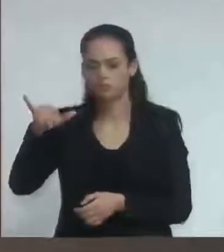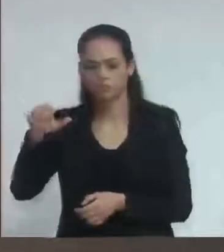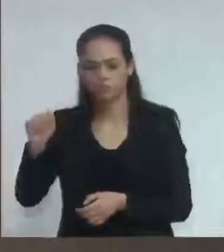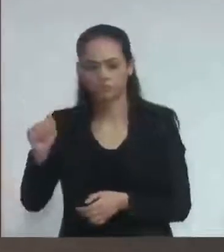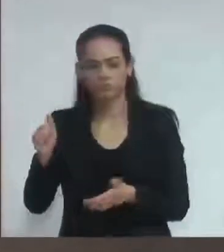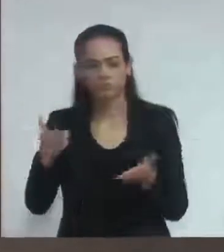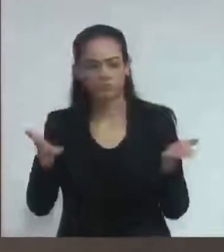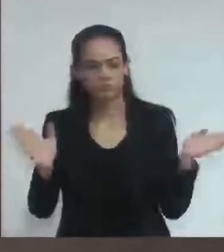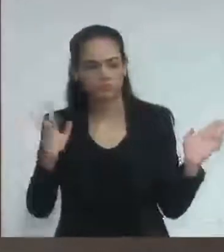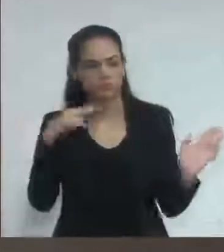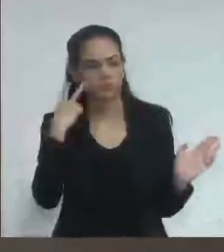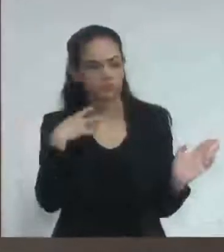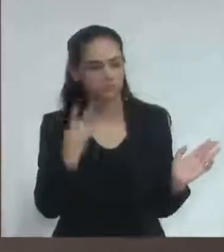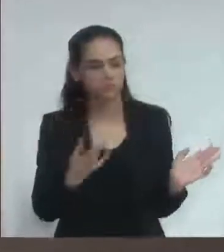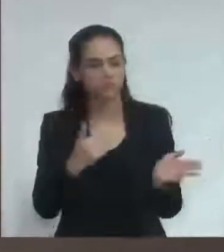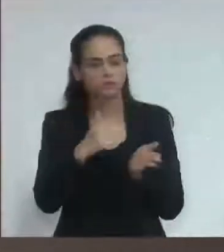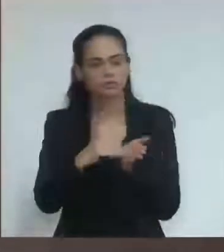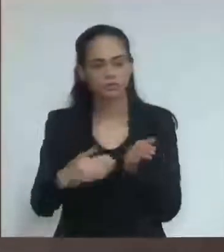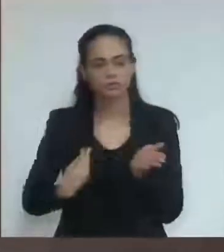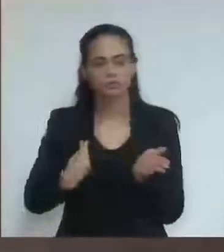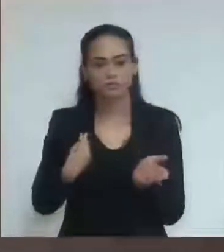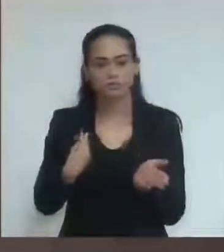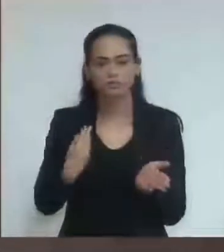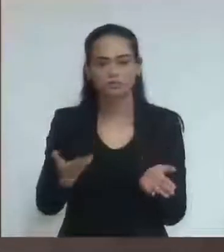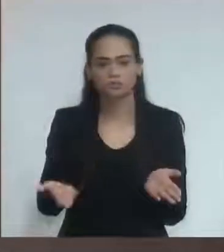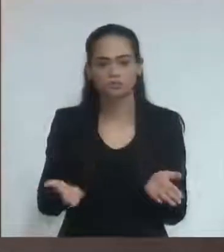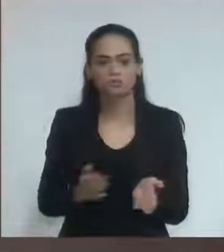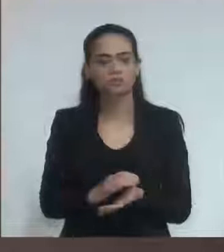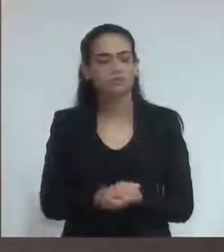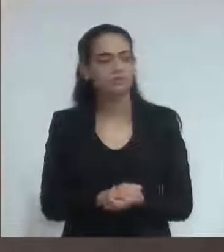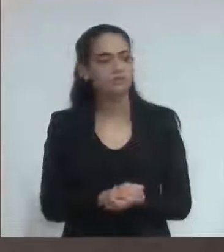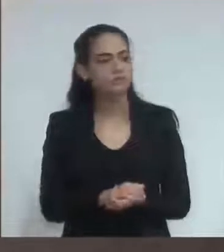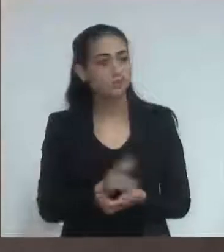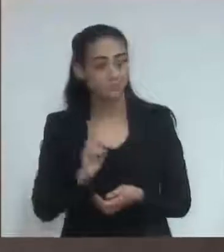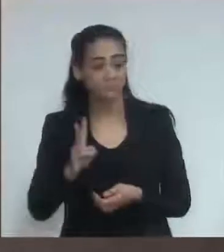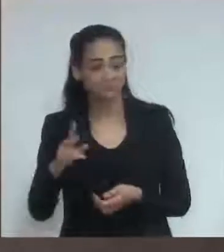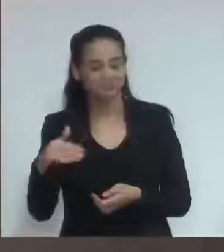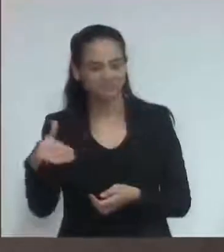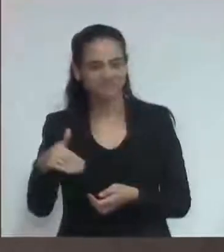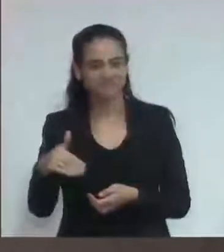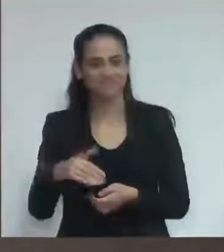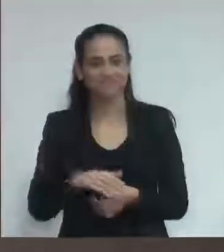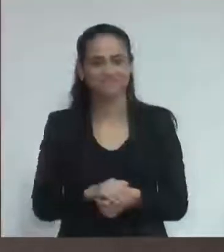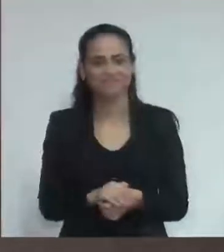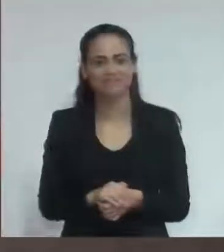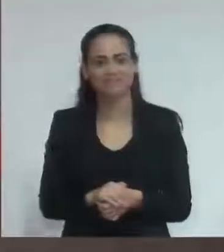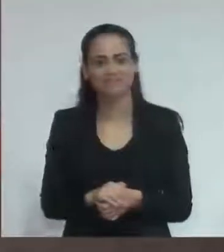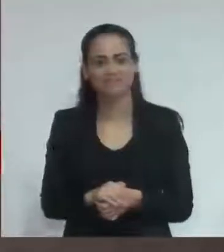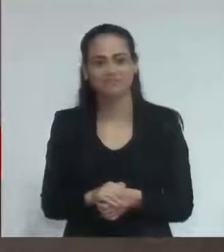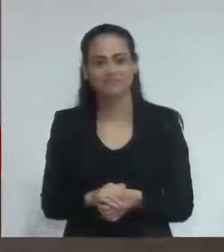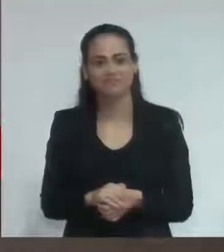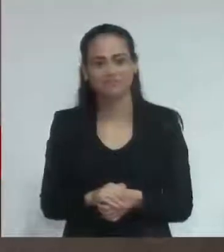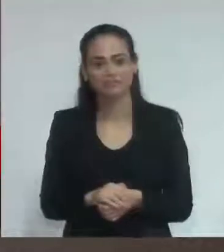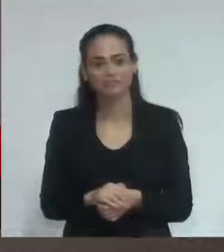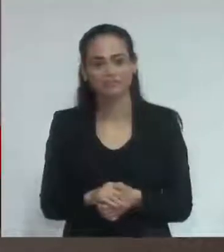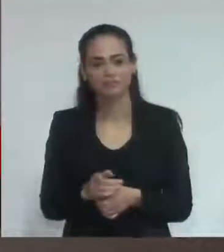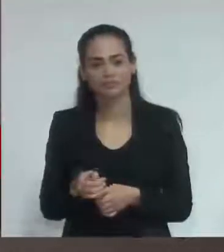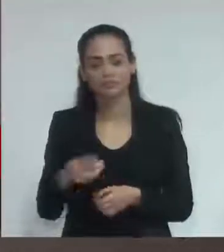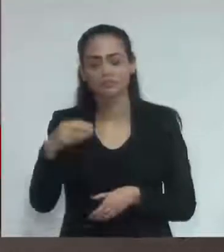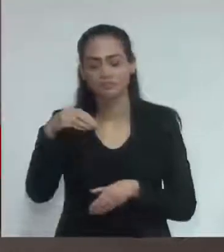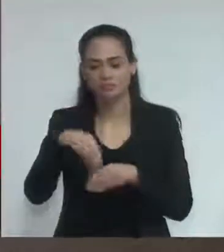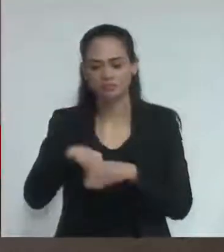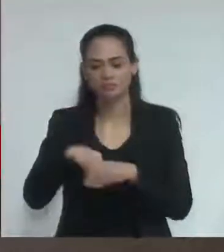Secretário presente, Val, sempre presente. Como já falei, Sr. na frente da Secretaria de Esporte,